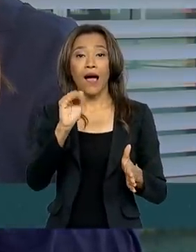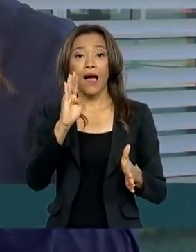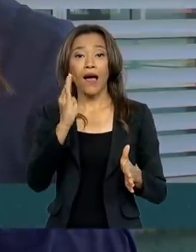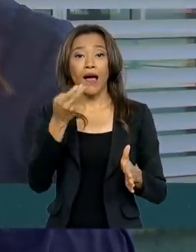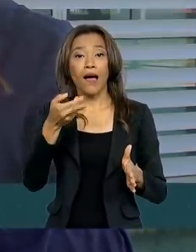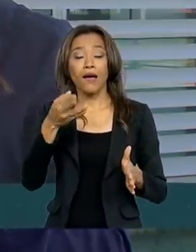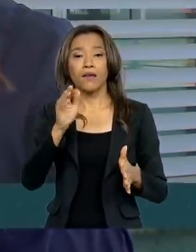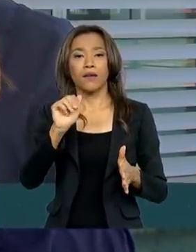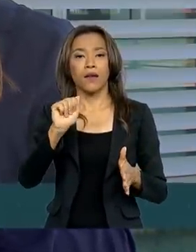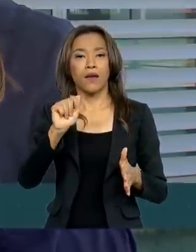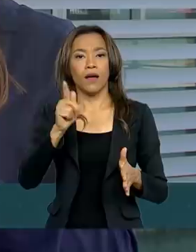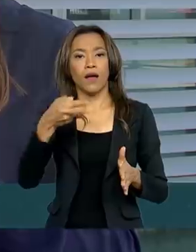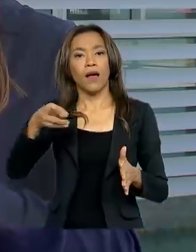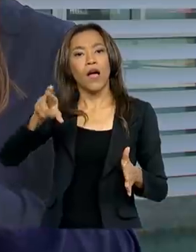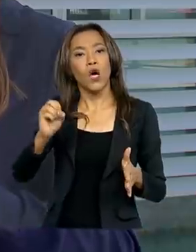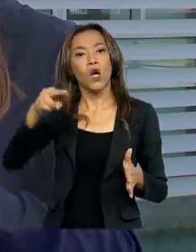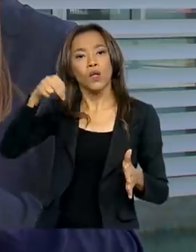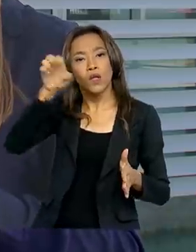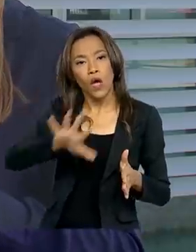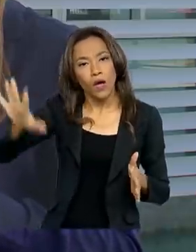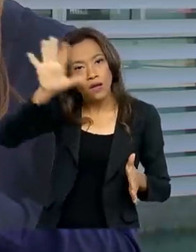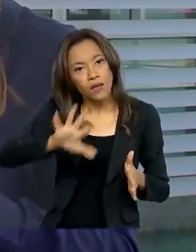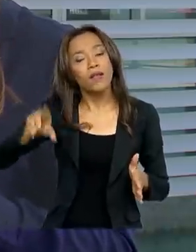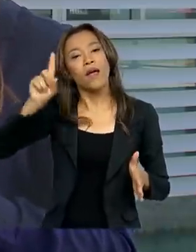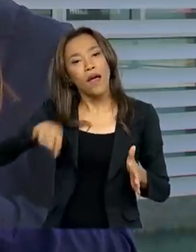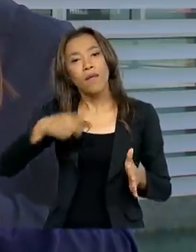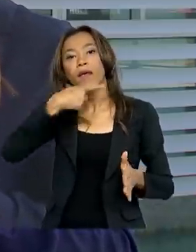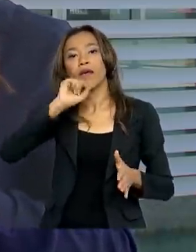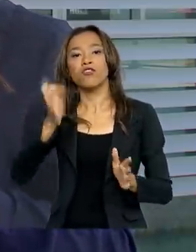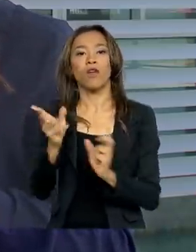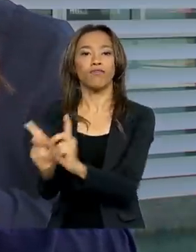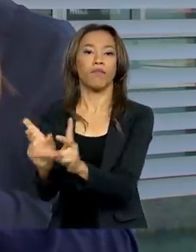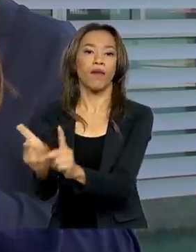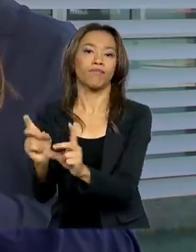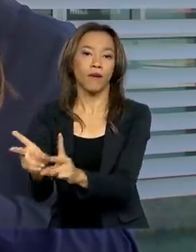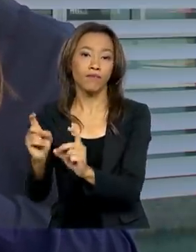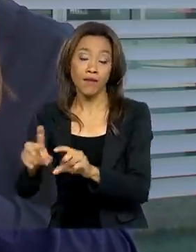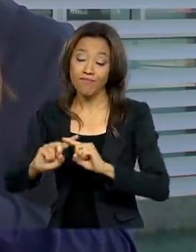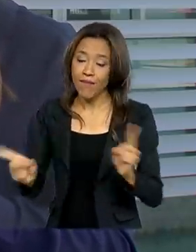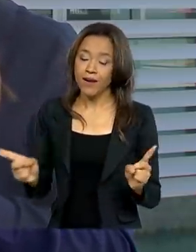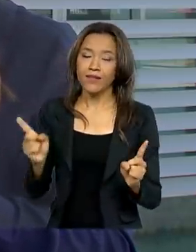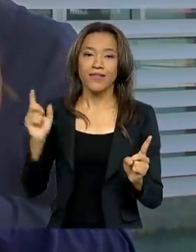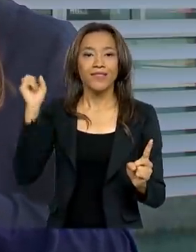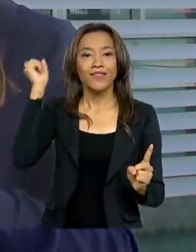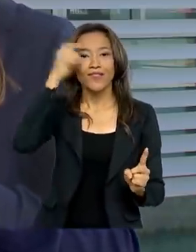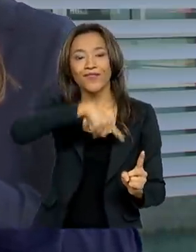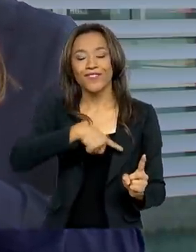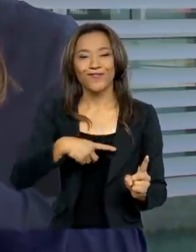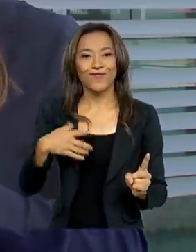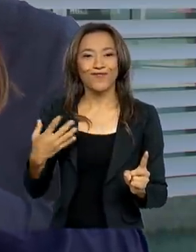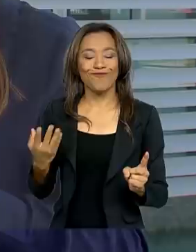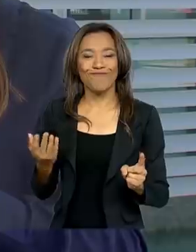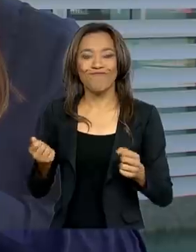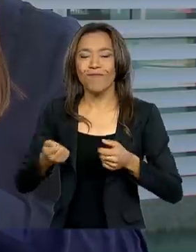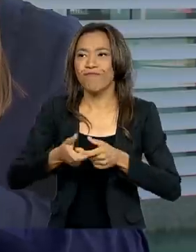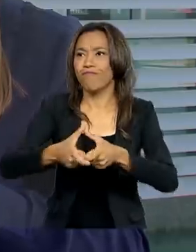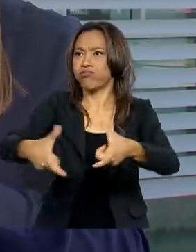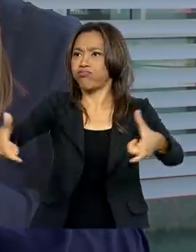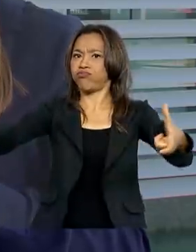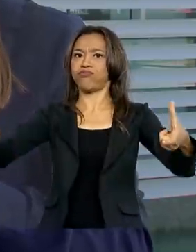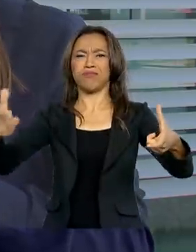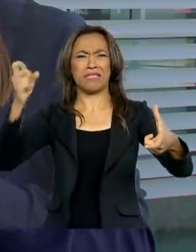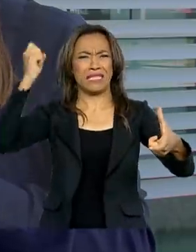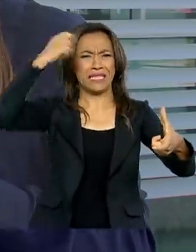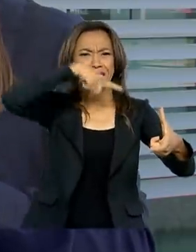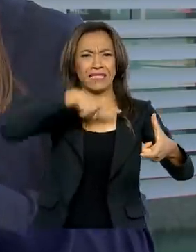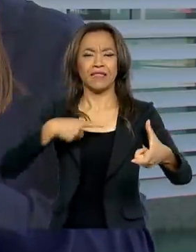médio-produtores que já comercializam parte da produção, mas que ainda encontram dificuldades para expandir os negócios e